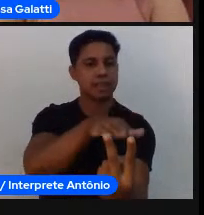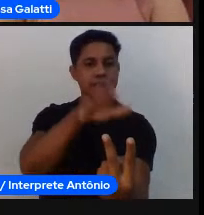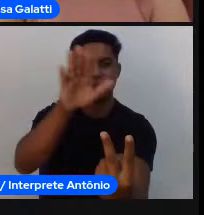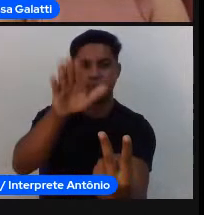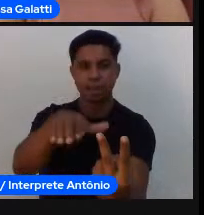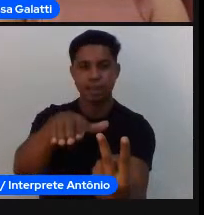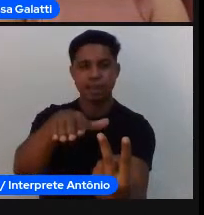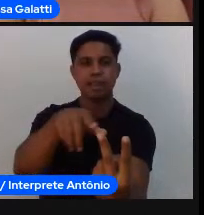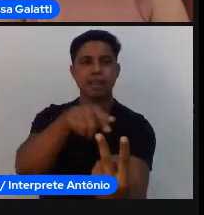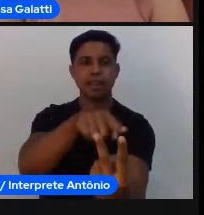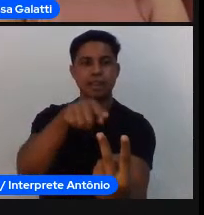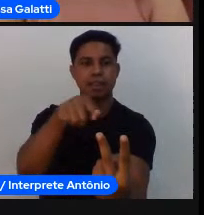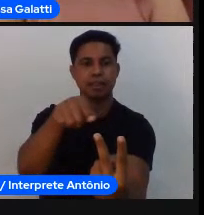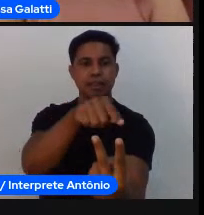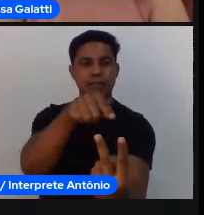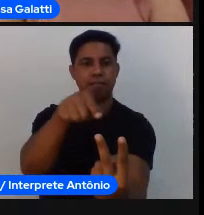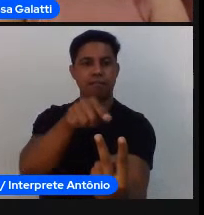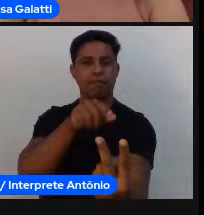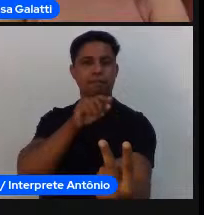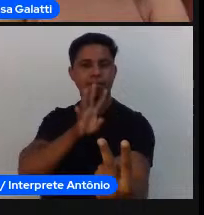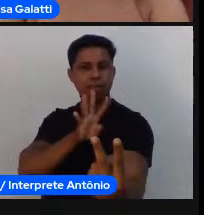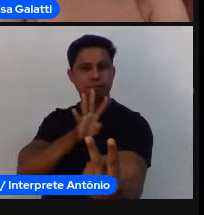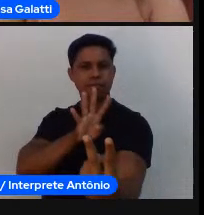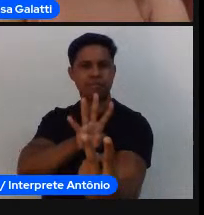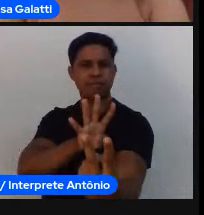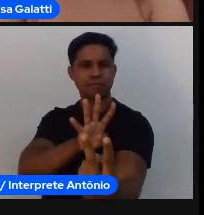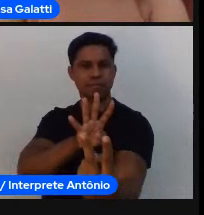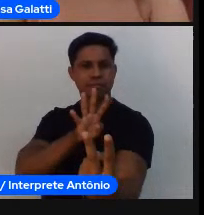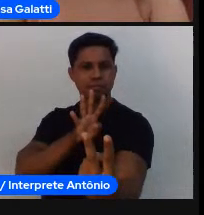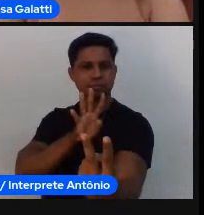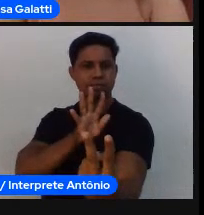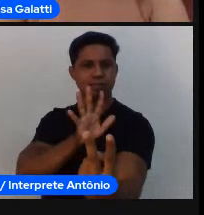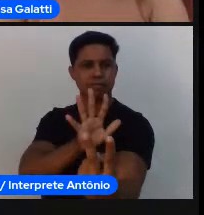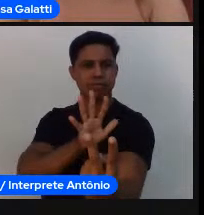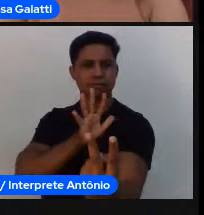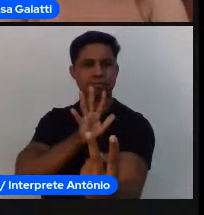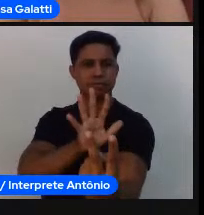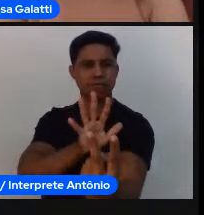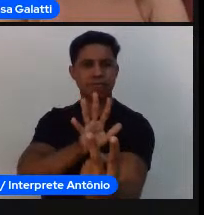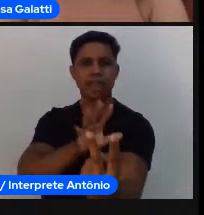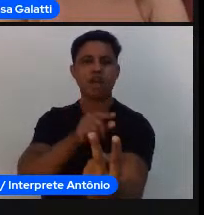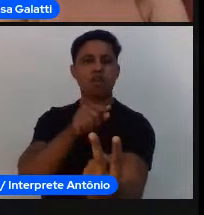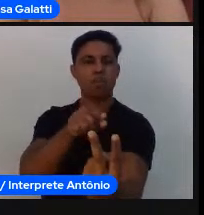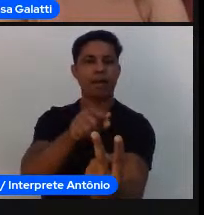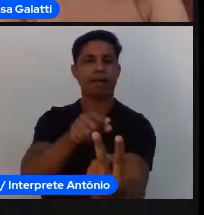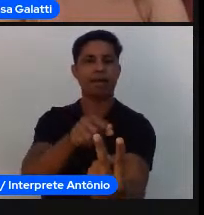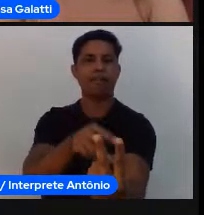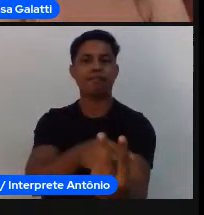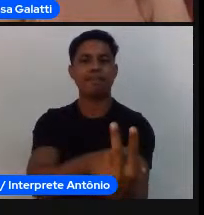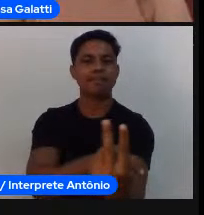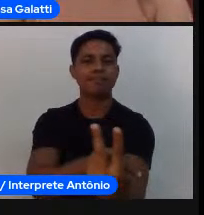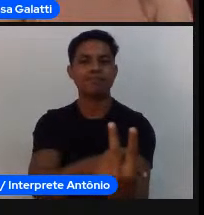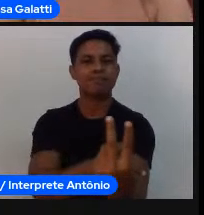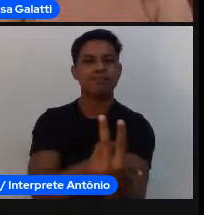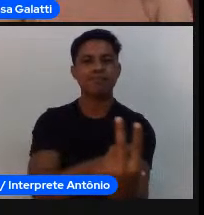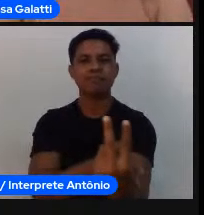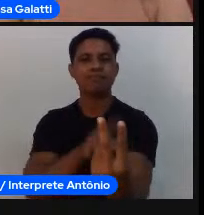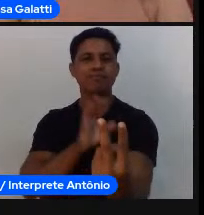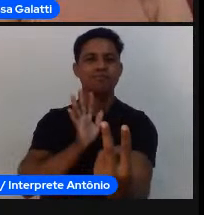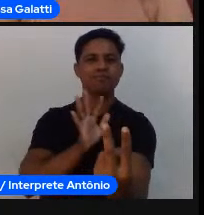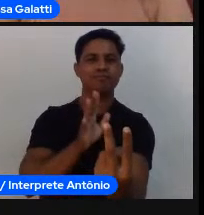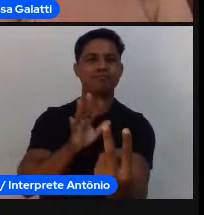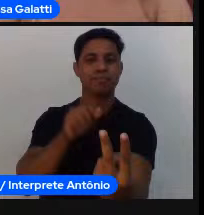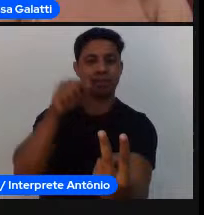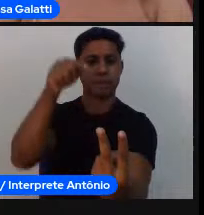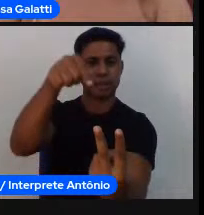oportunidade de atacar e outros não terem oportunidade de defender que são os princípios de jogo estão sempre presentes né porque eu